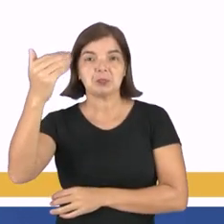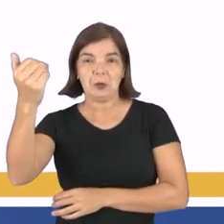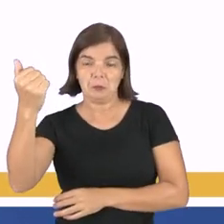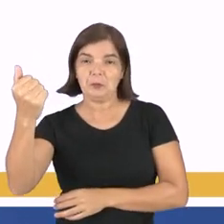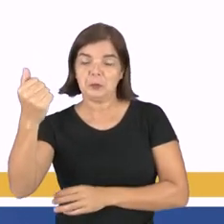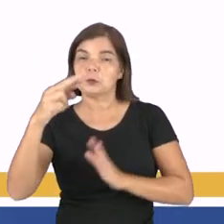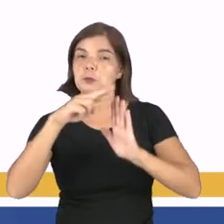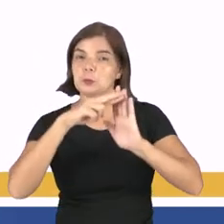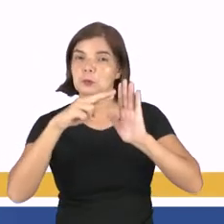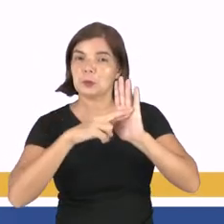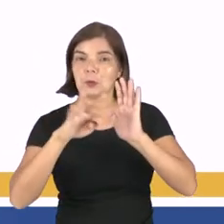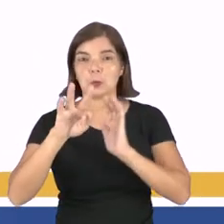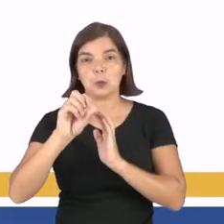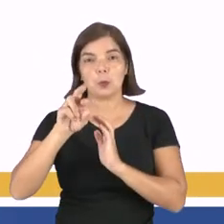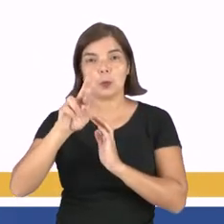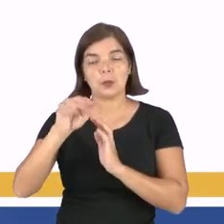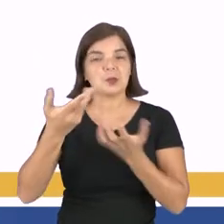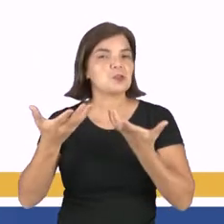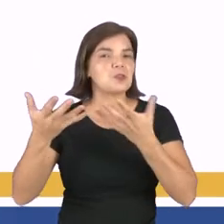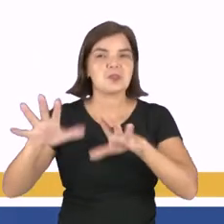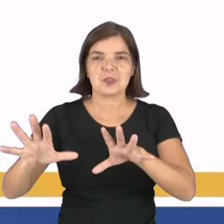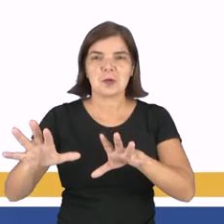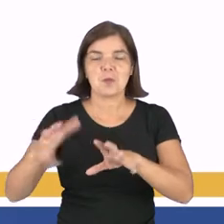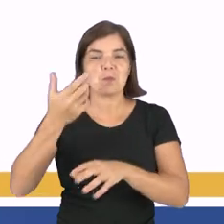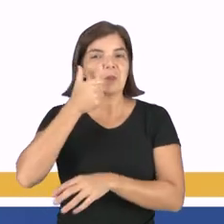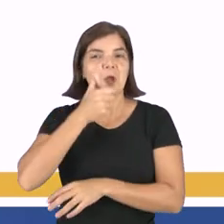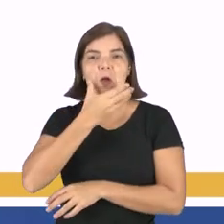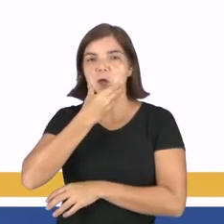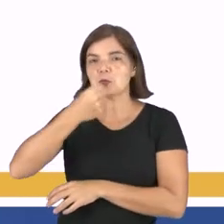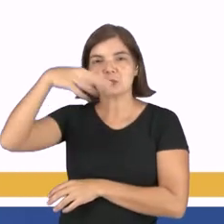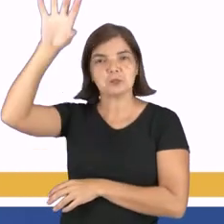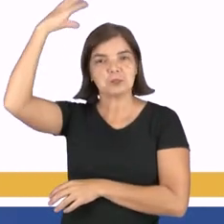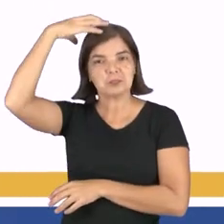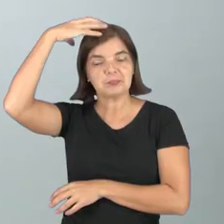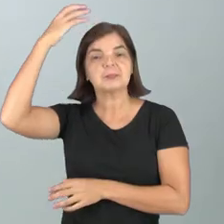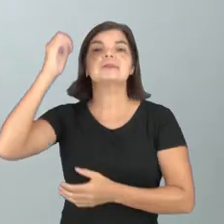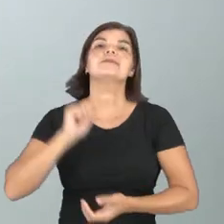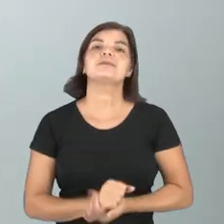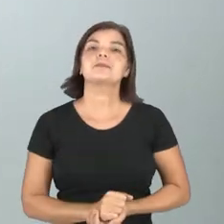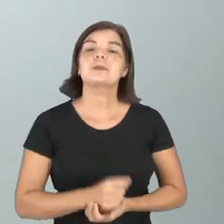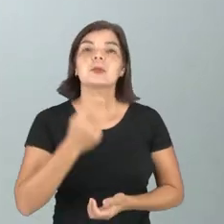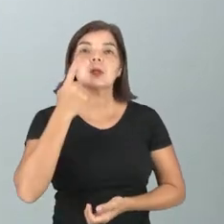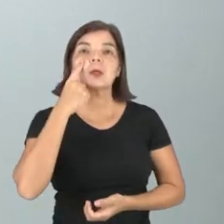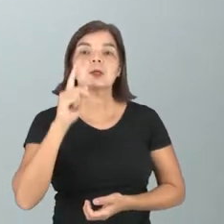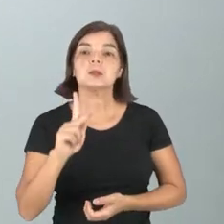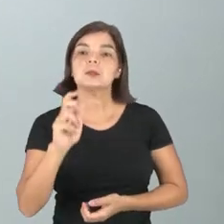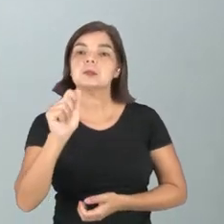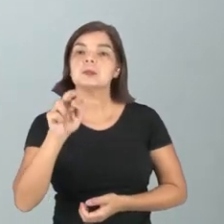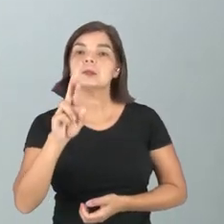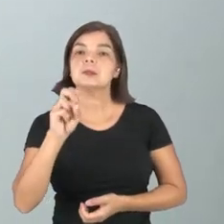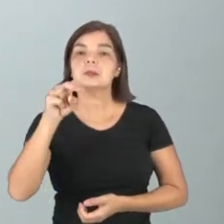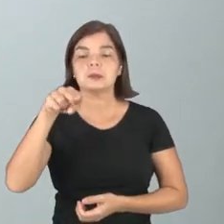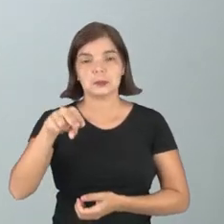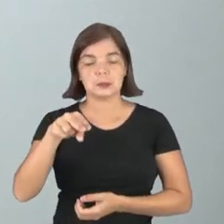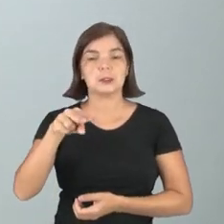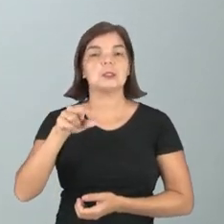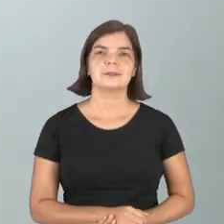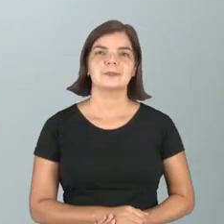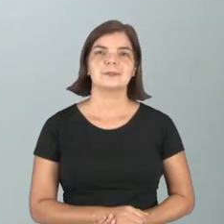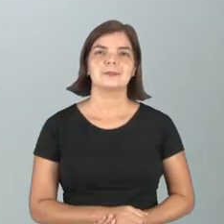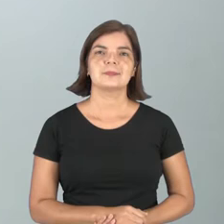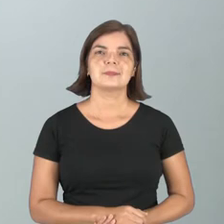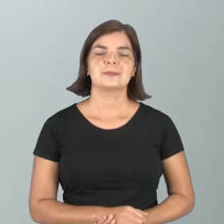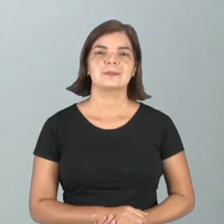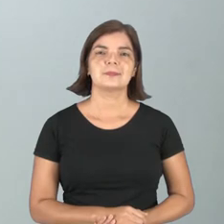com a sua receita de torta que nunca mais quis saber do príncipe. Microconto de Karen Minato Eiffler.